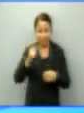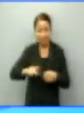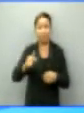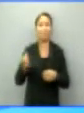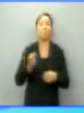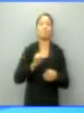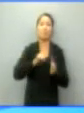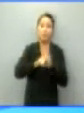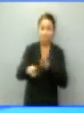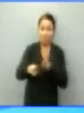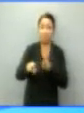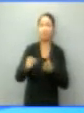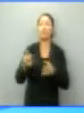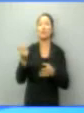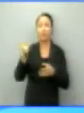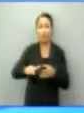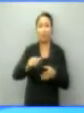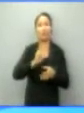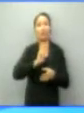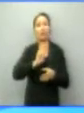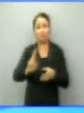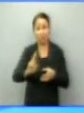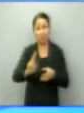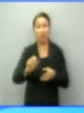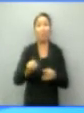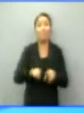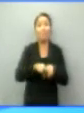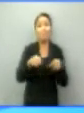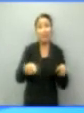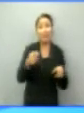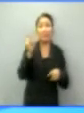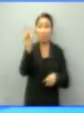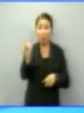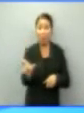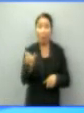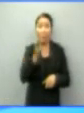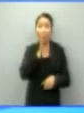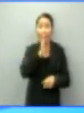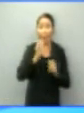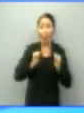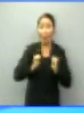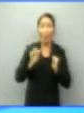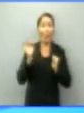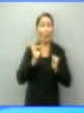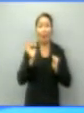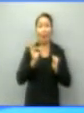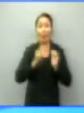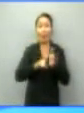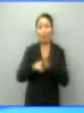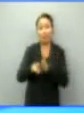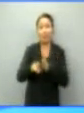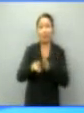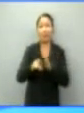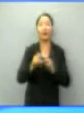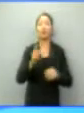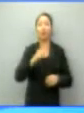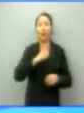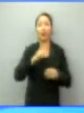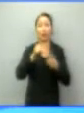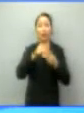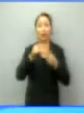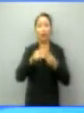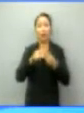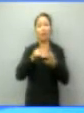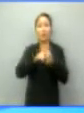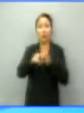nova resposta. Caso algum candidato não seja questionado por nenhum dos seus oponentes, responderá a duas perguntas feitas